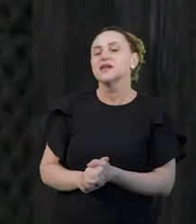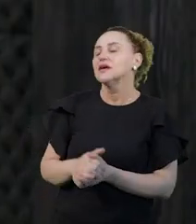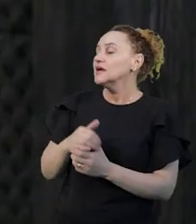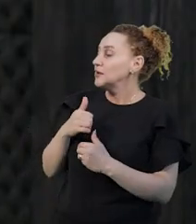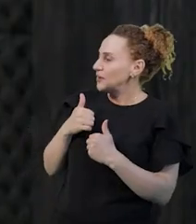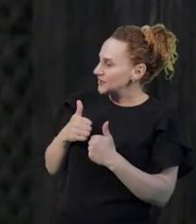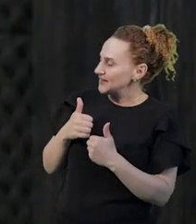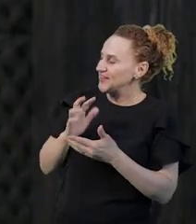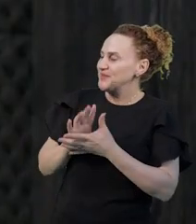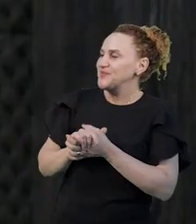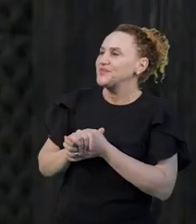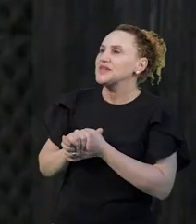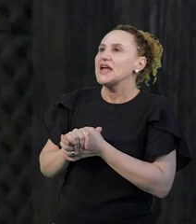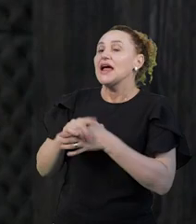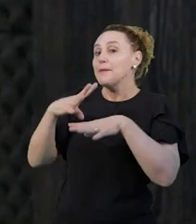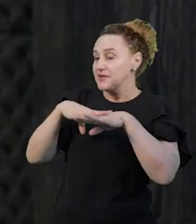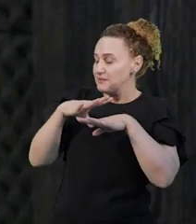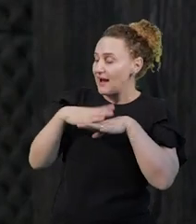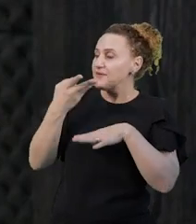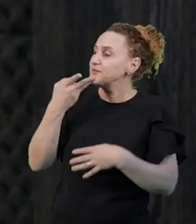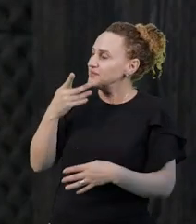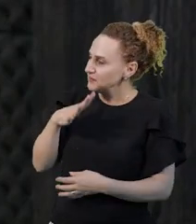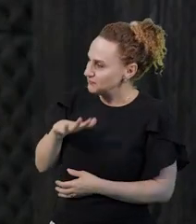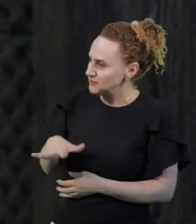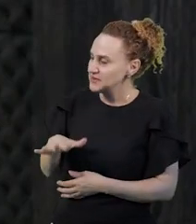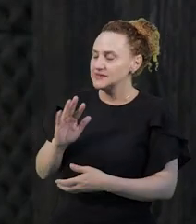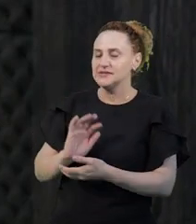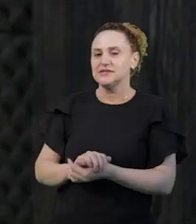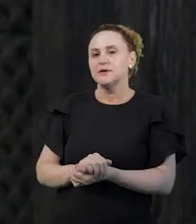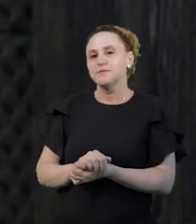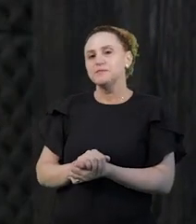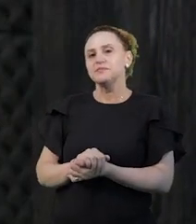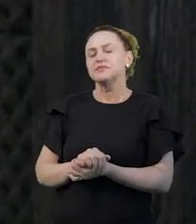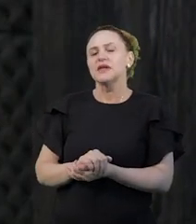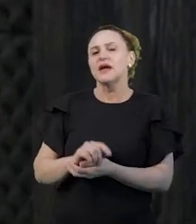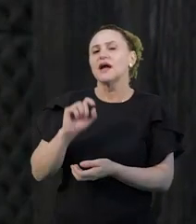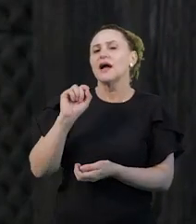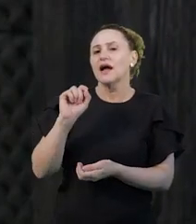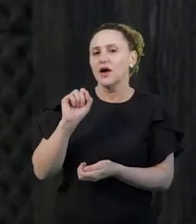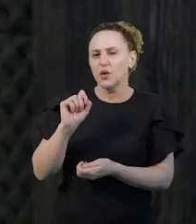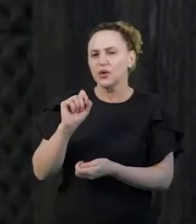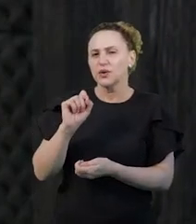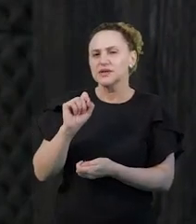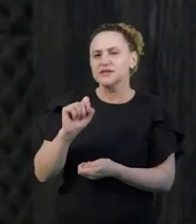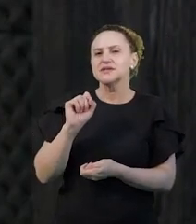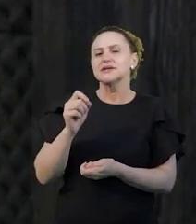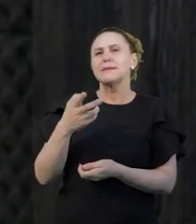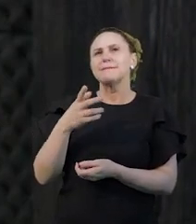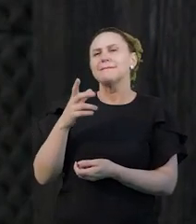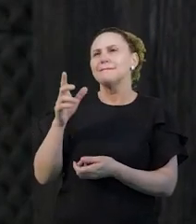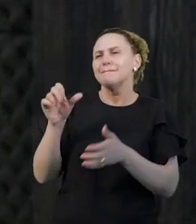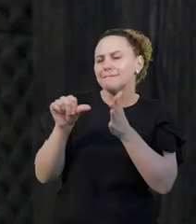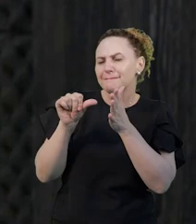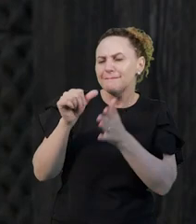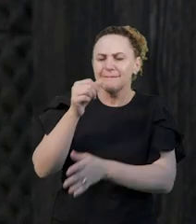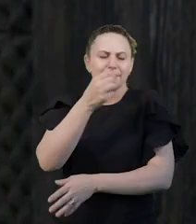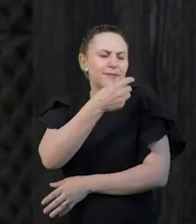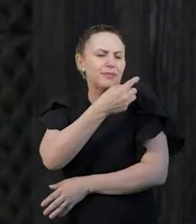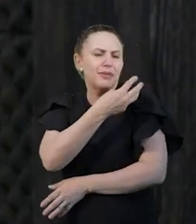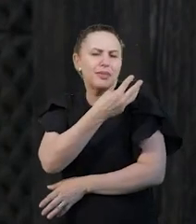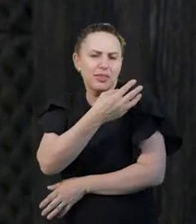matemática na infância, nós podemos dizer assim que na infância, nos primeiros anos da infância, né?